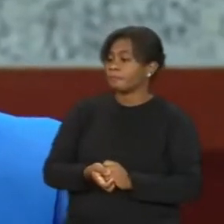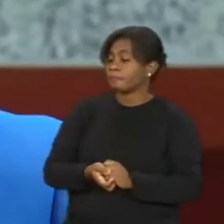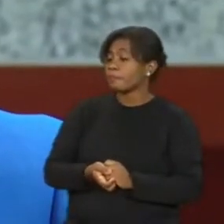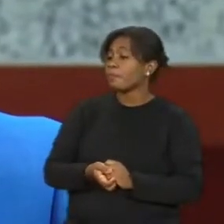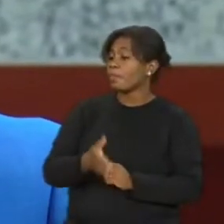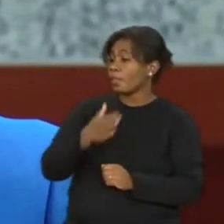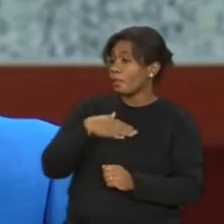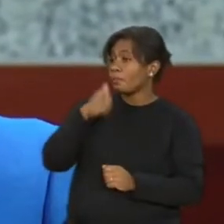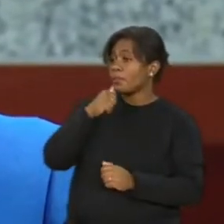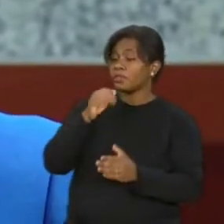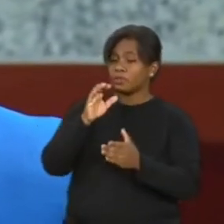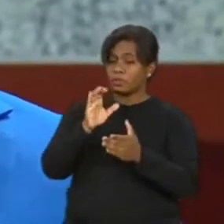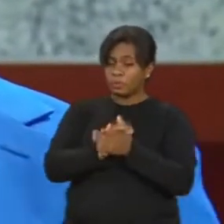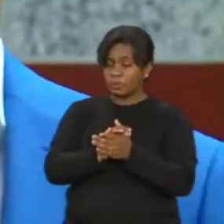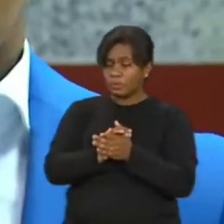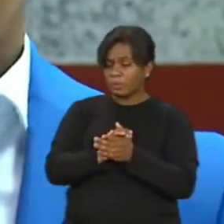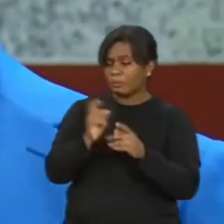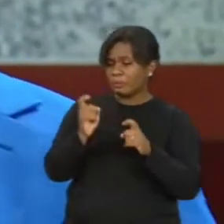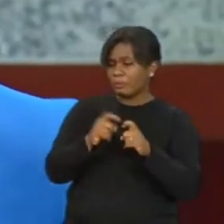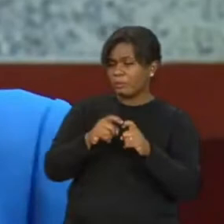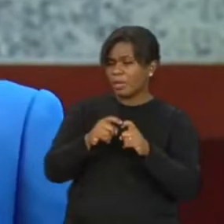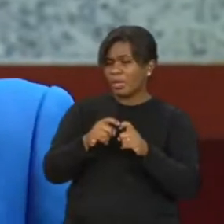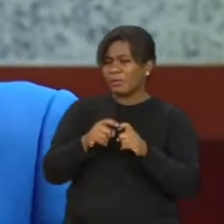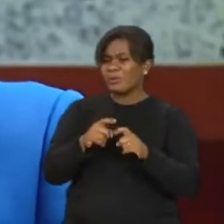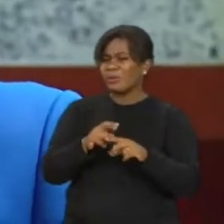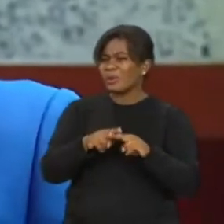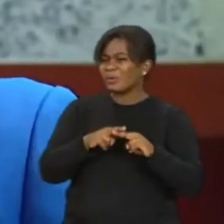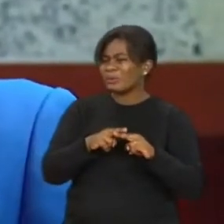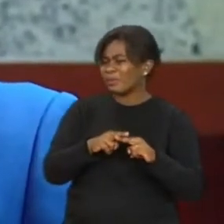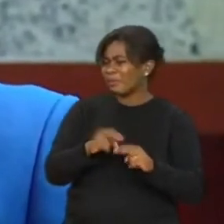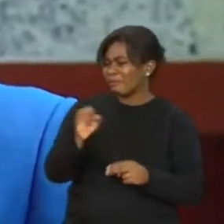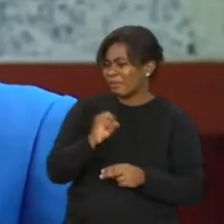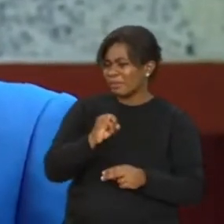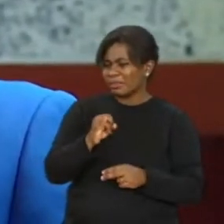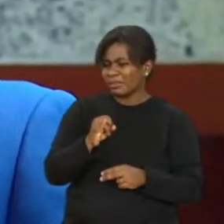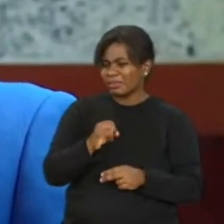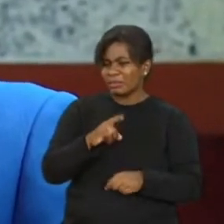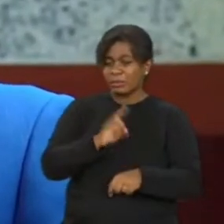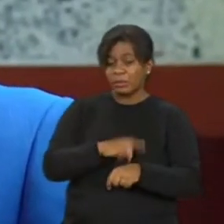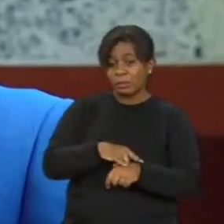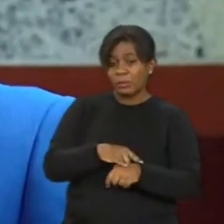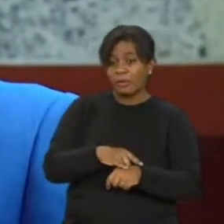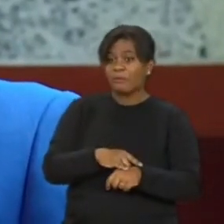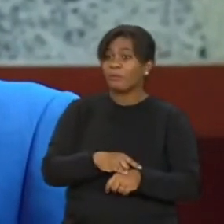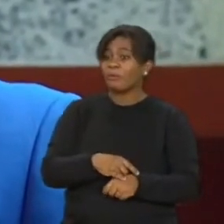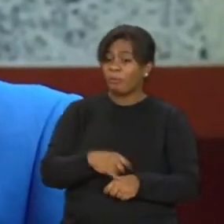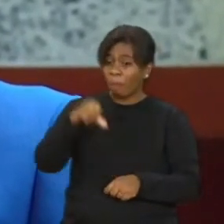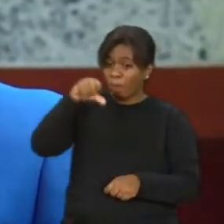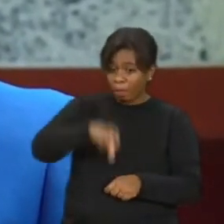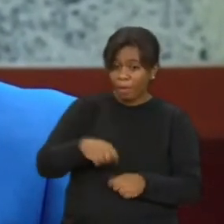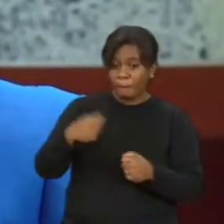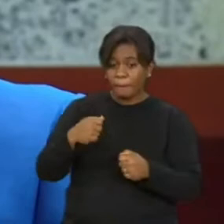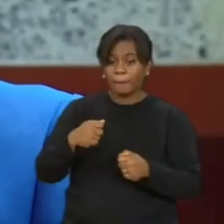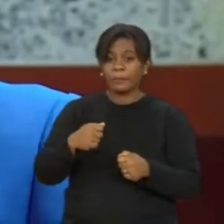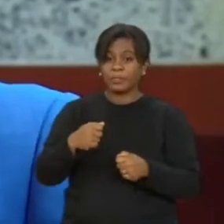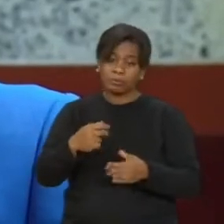estava fazendo um acompanhamento médico por conta de uma infecção urinária. Agravou ao ponto de precisar internar. Geralmente com